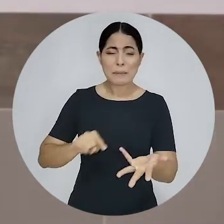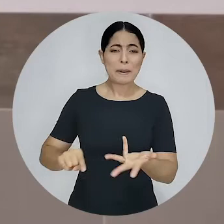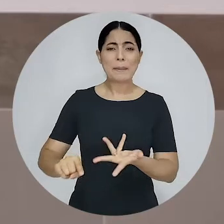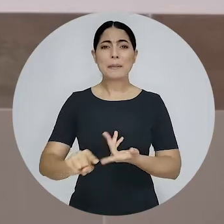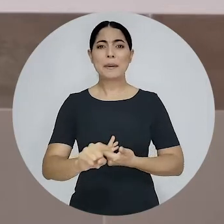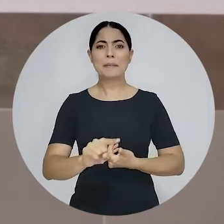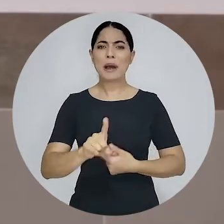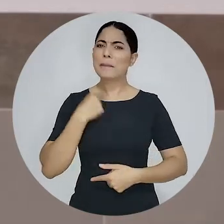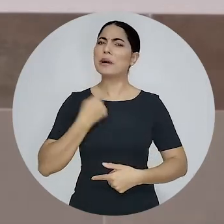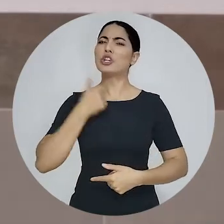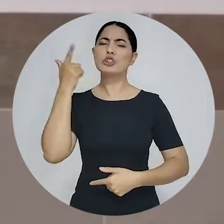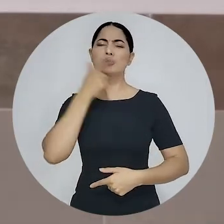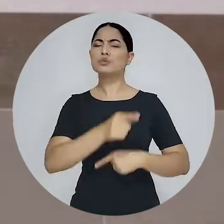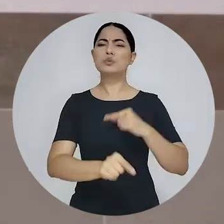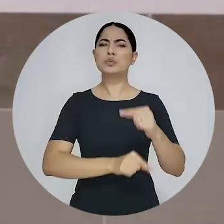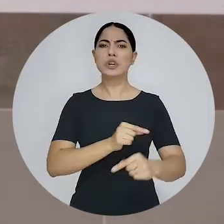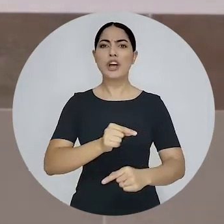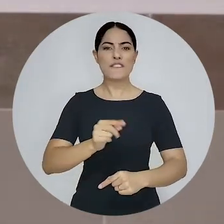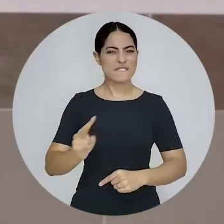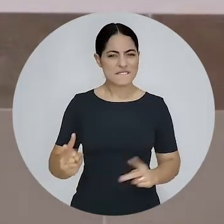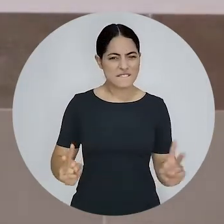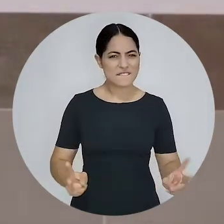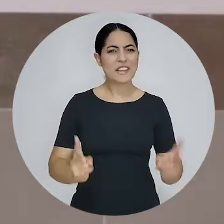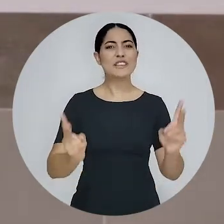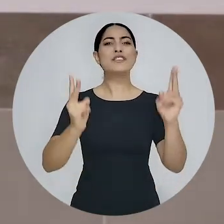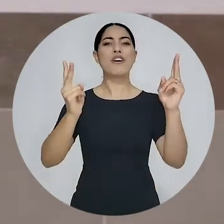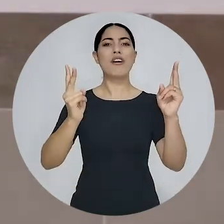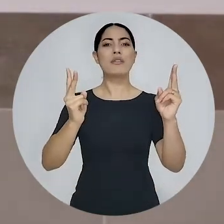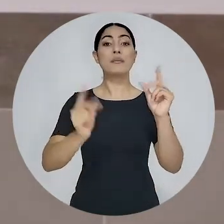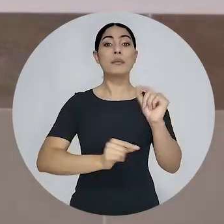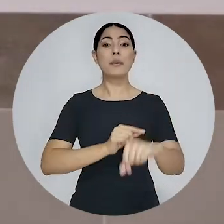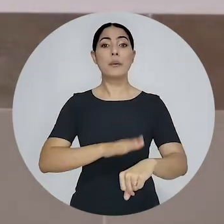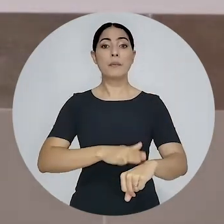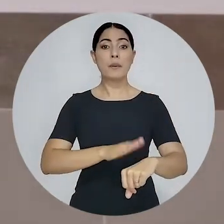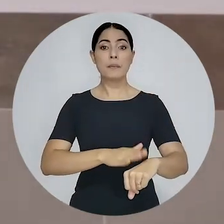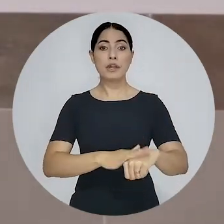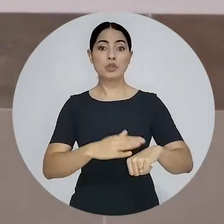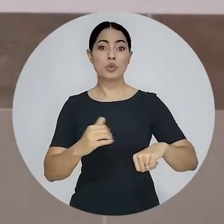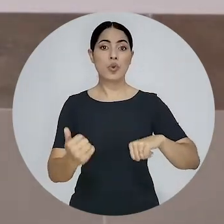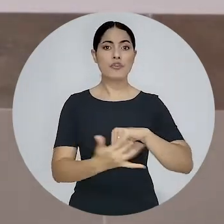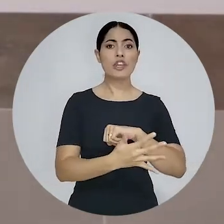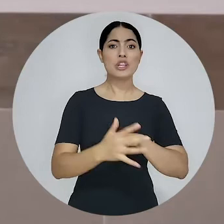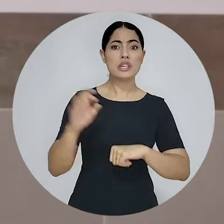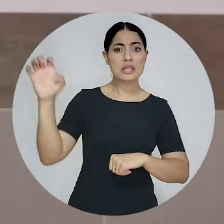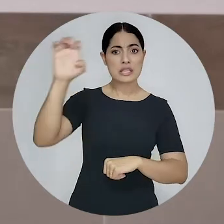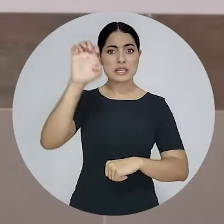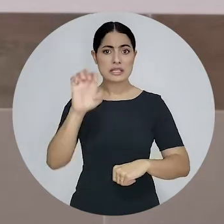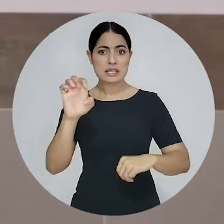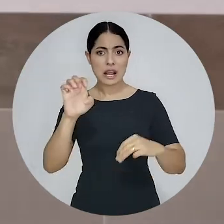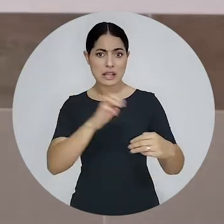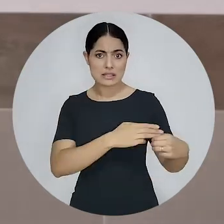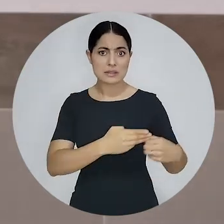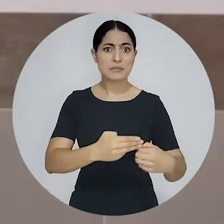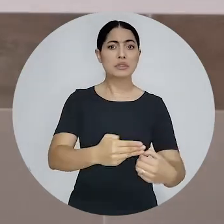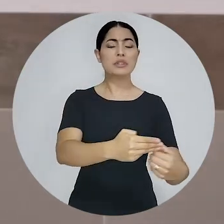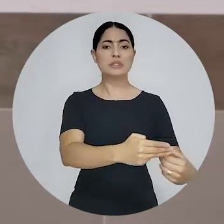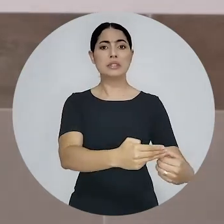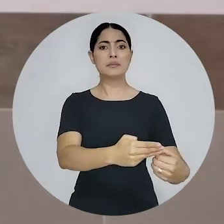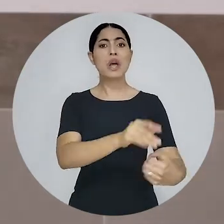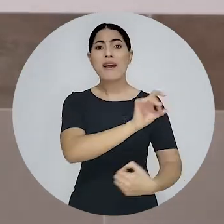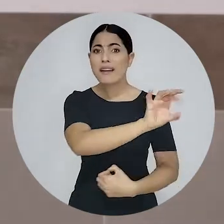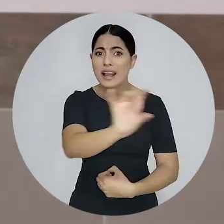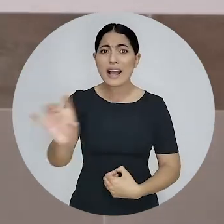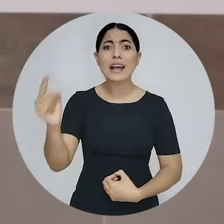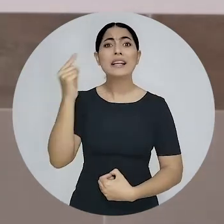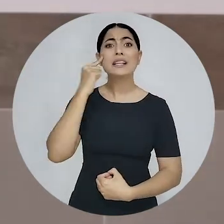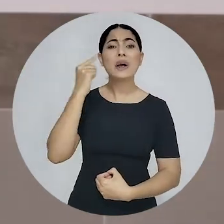entre outras vitórias, garantir a competência concorrente de estados e municípios para combater a Covid. Eu quero que cada um que está